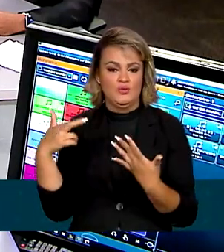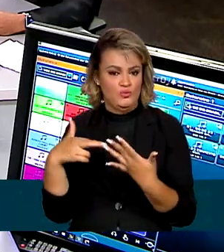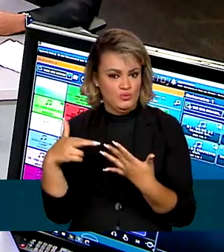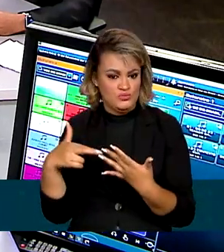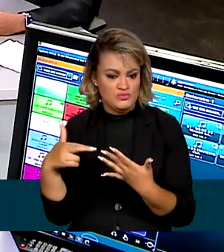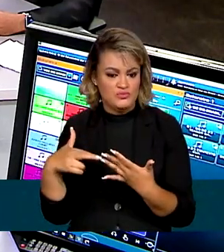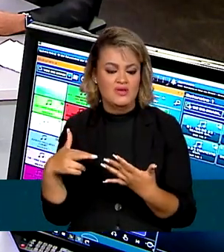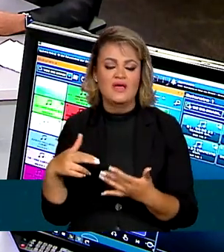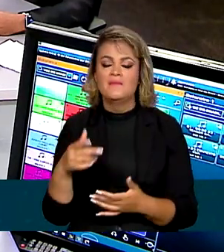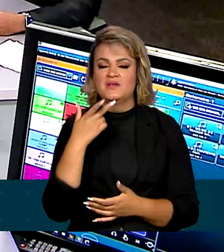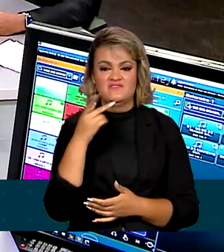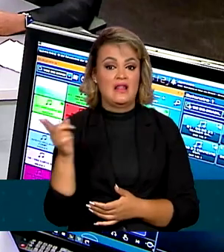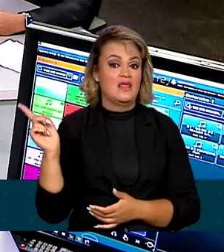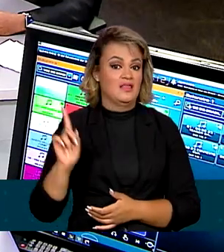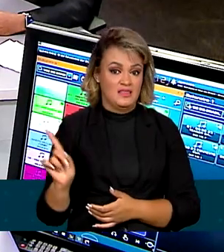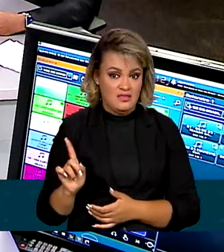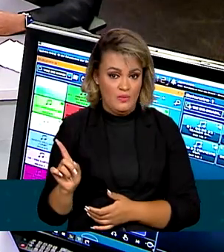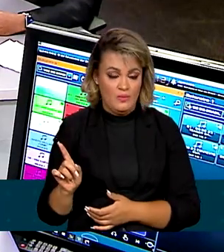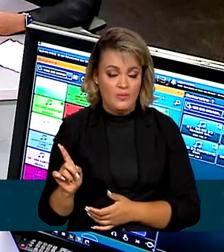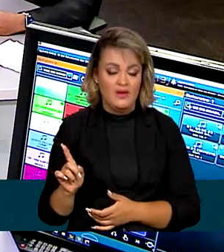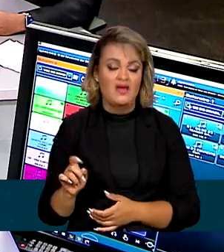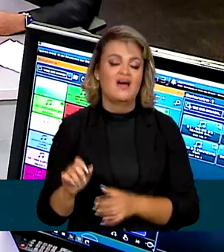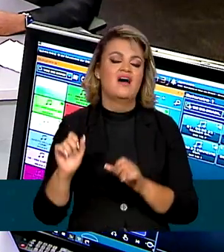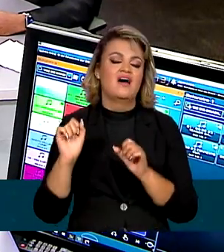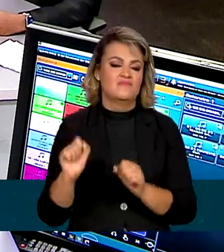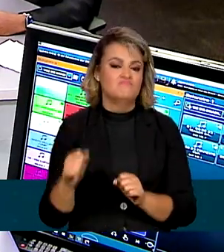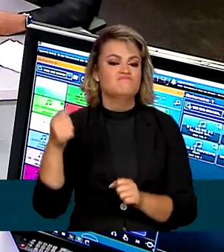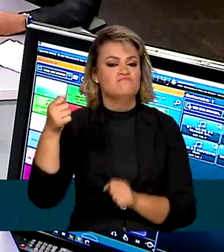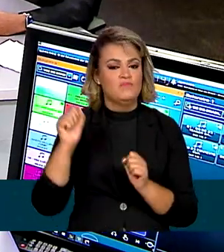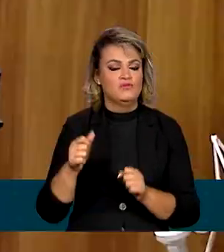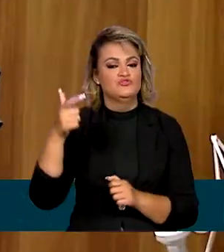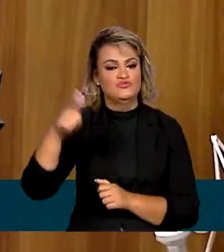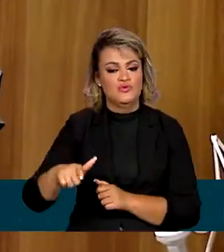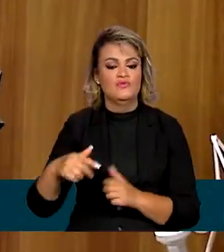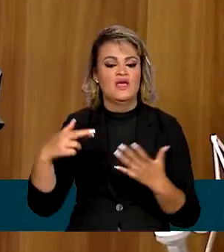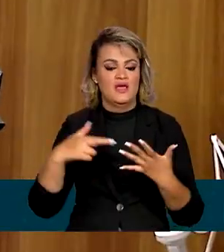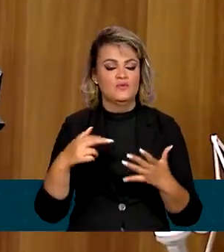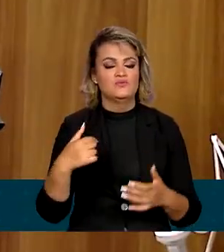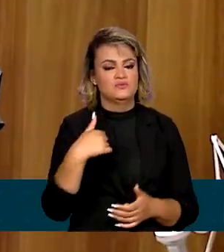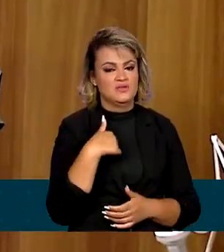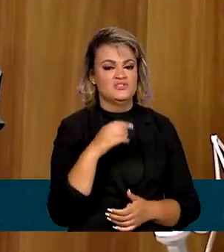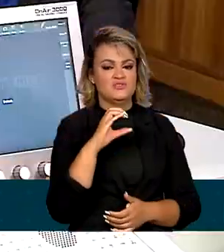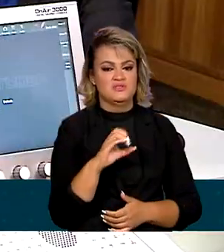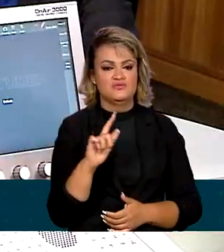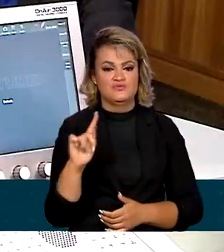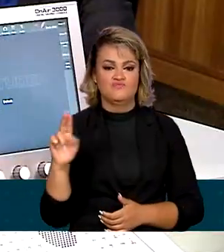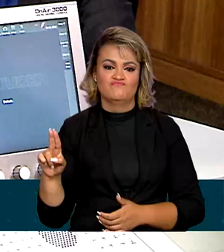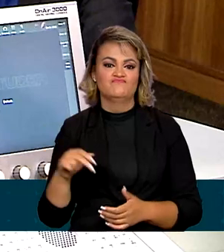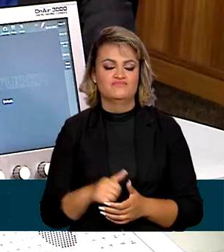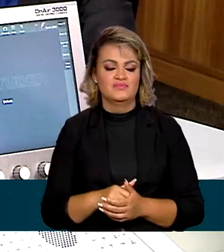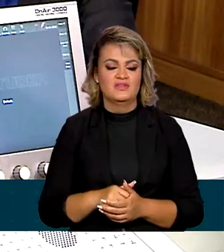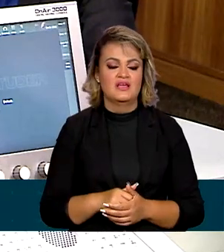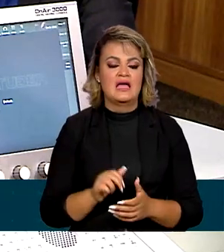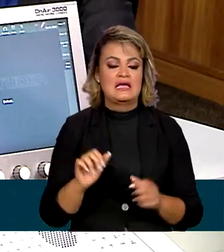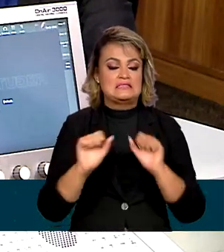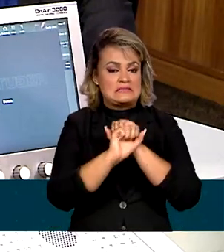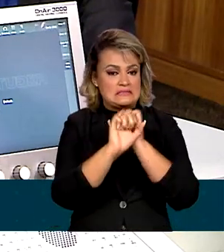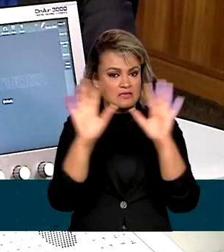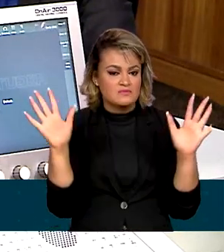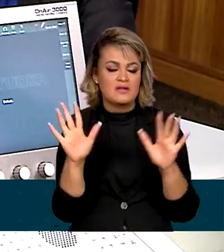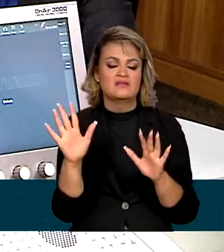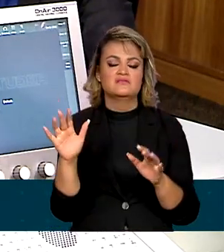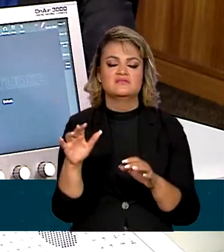também houver uma restrição de acesso, pode ser feito um recurso a nós da Controladoria Geral da União. A transparência é valor, a